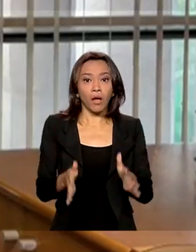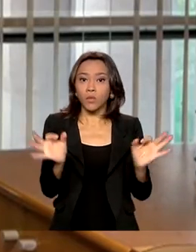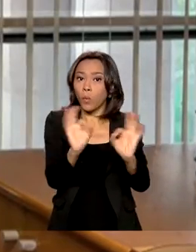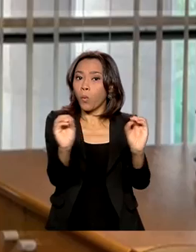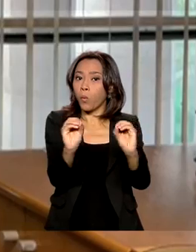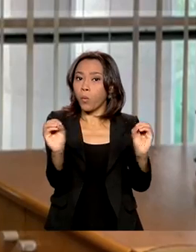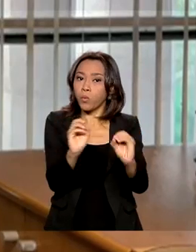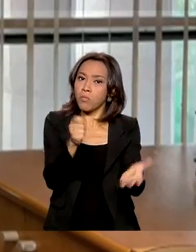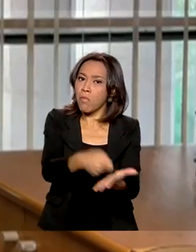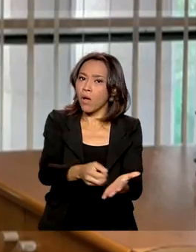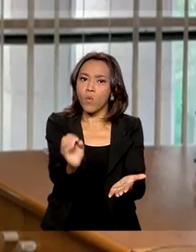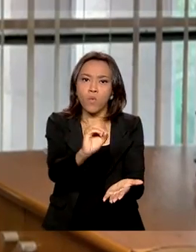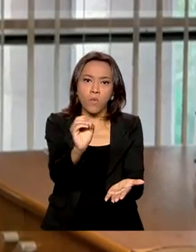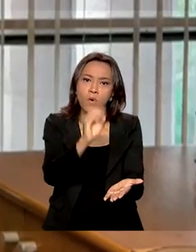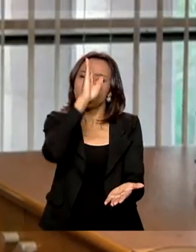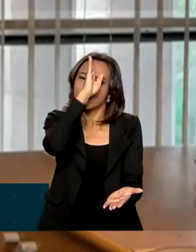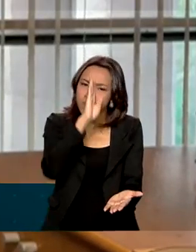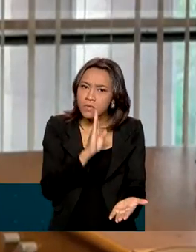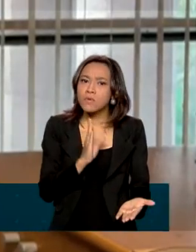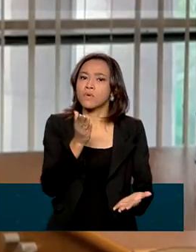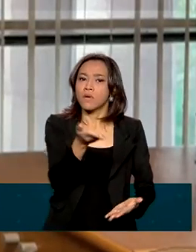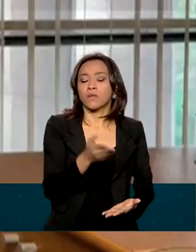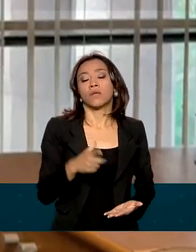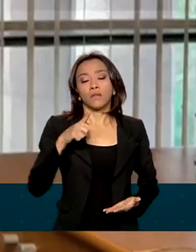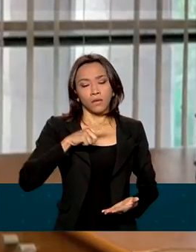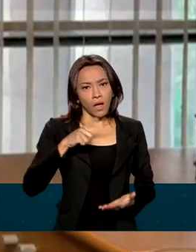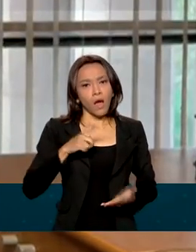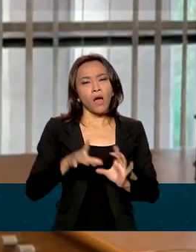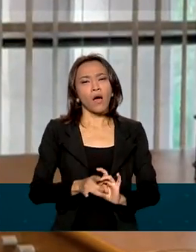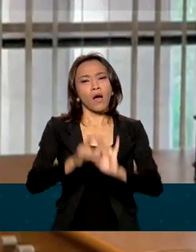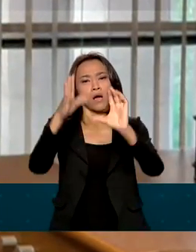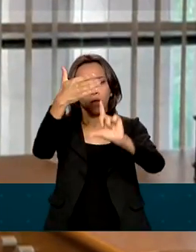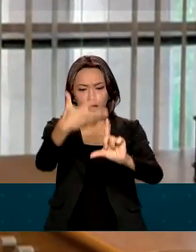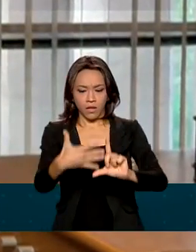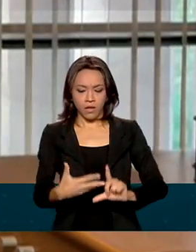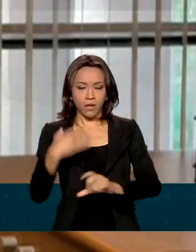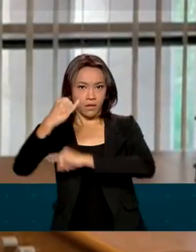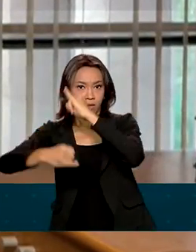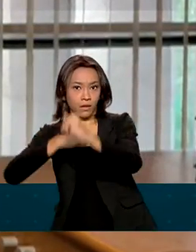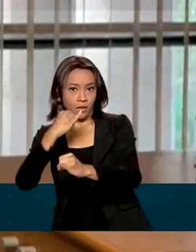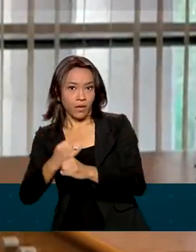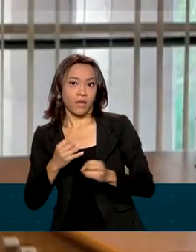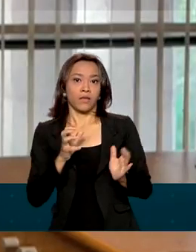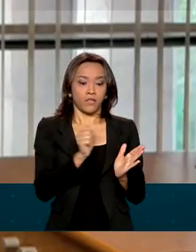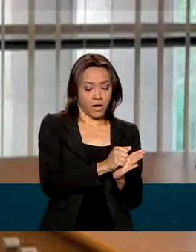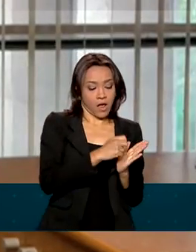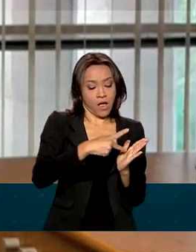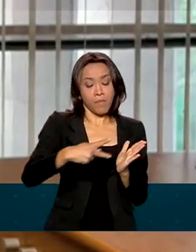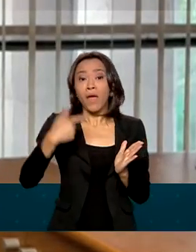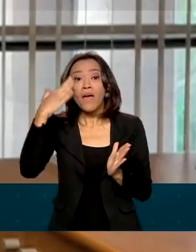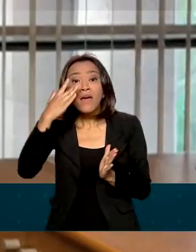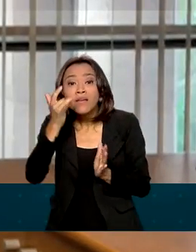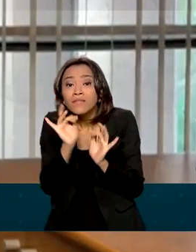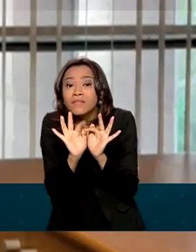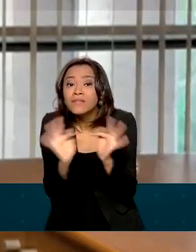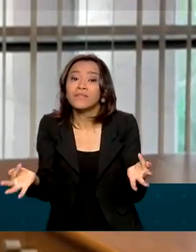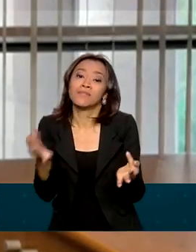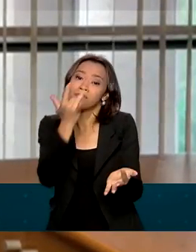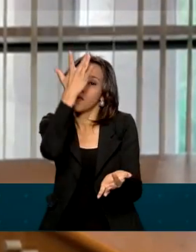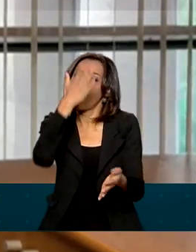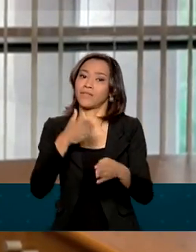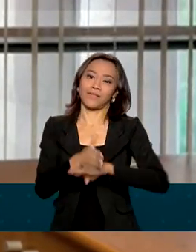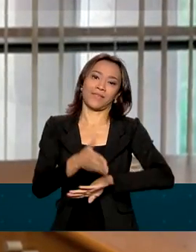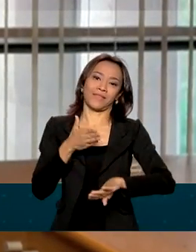A nossa plataforma está disponível tanto por aplicativo quanto na internet. Ela é muito simples de acessar. Nos procurem.